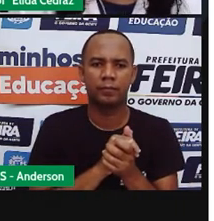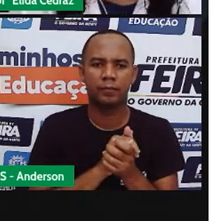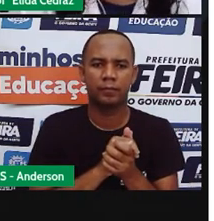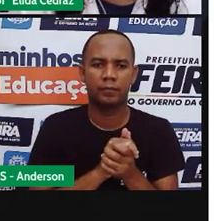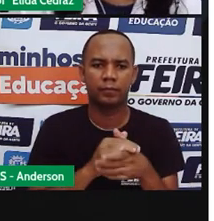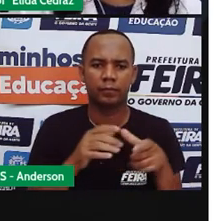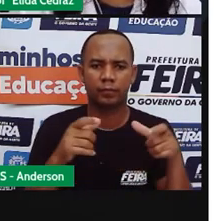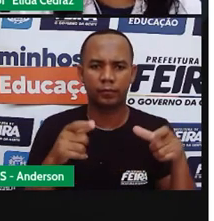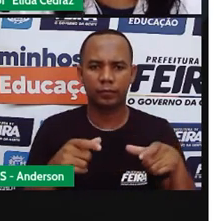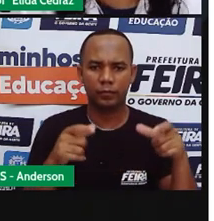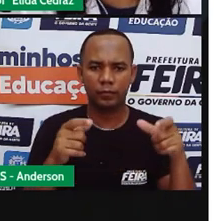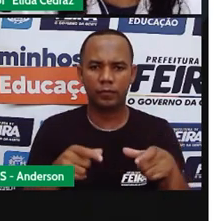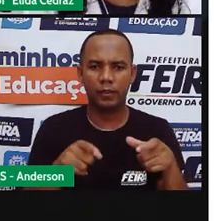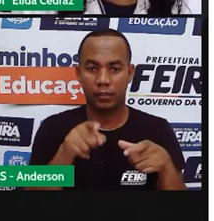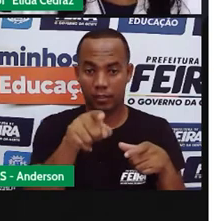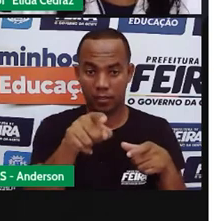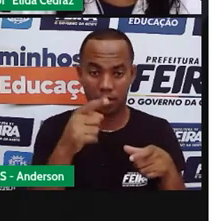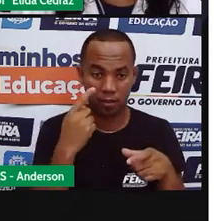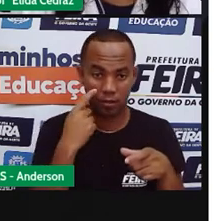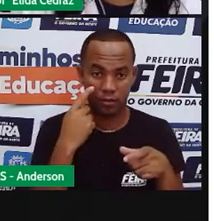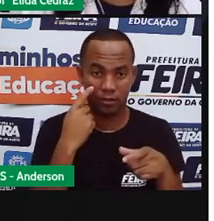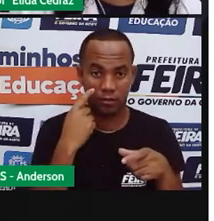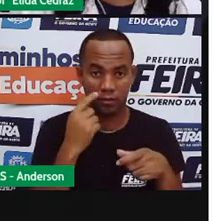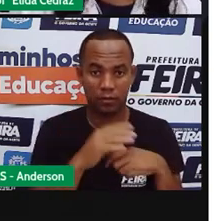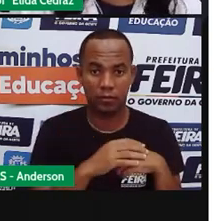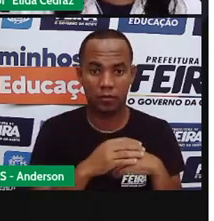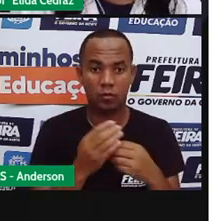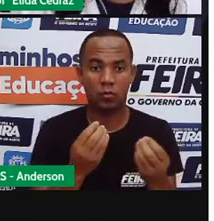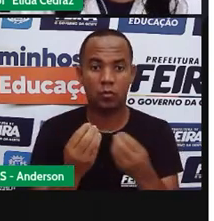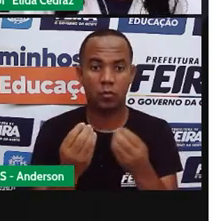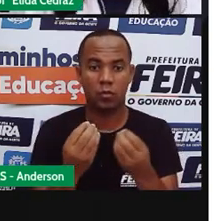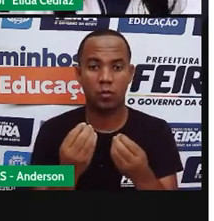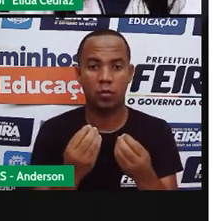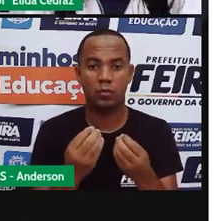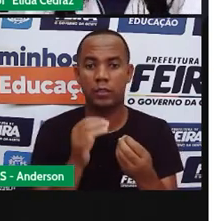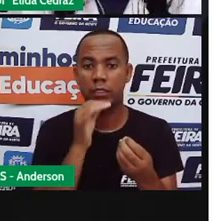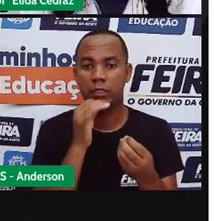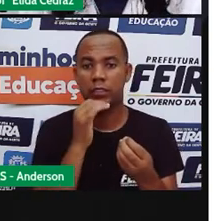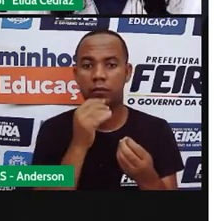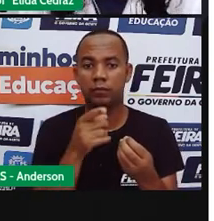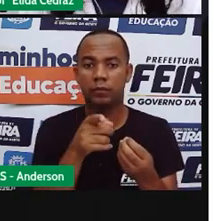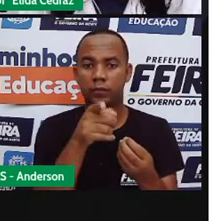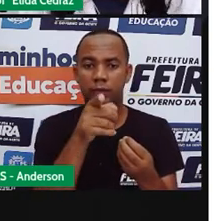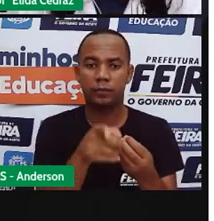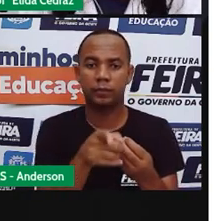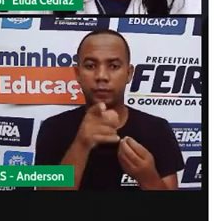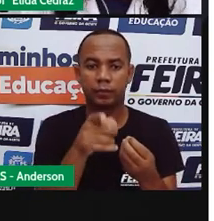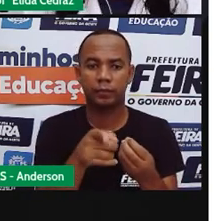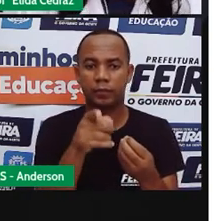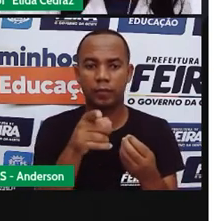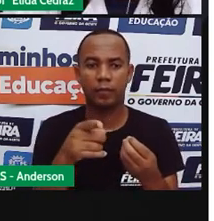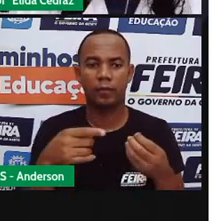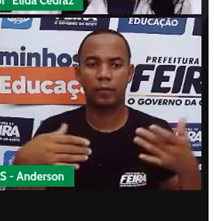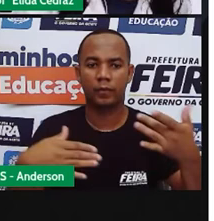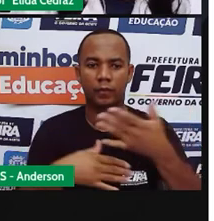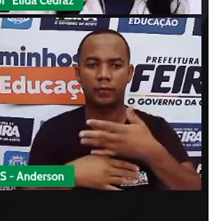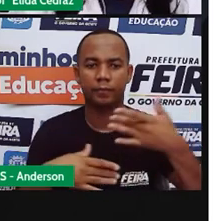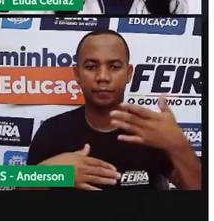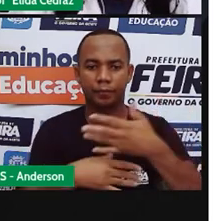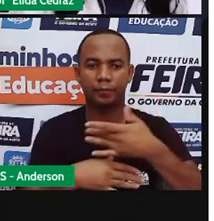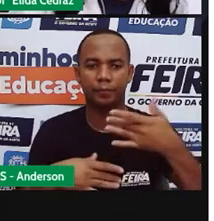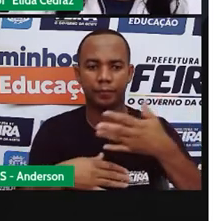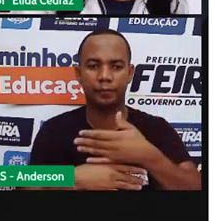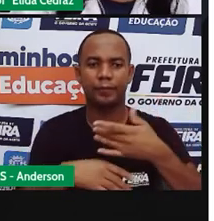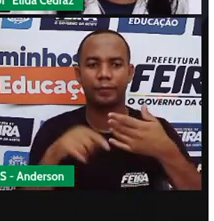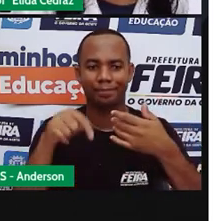O abrigo que ainda existe é esse aqui. De frente com a Marechal de Adoro e a Fales